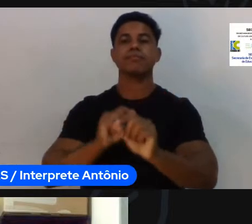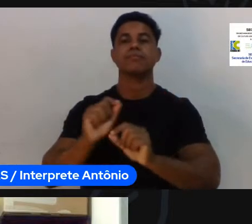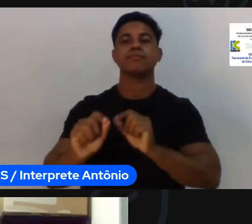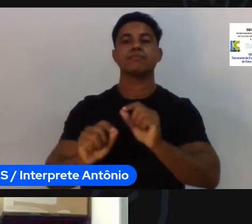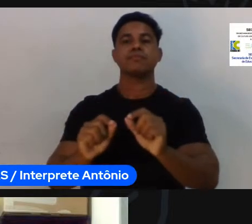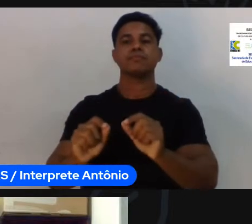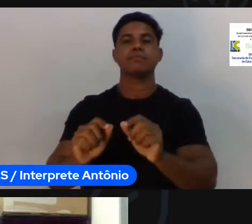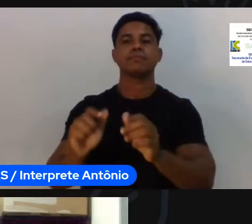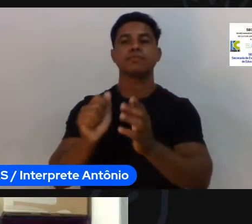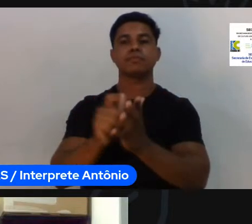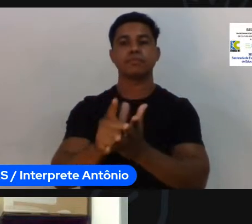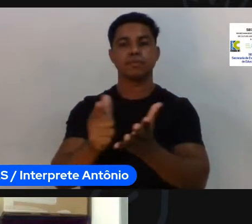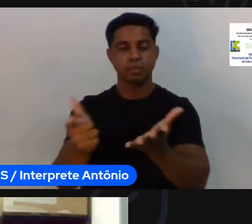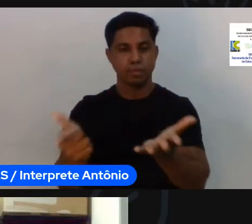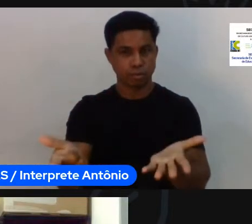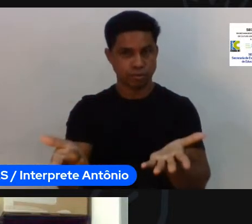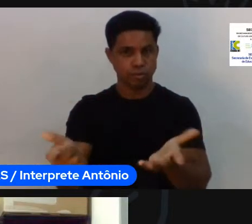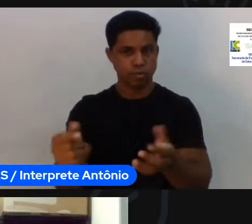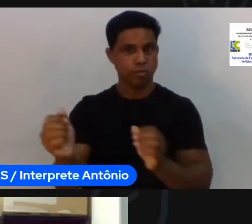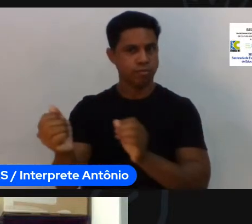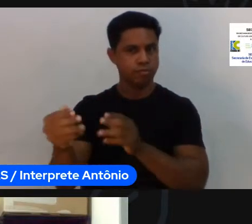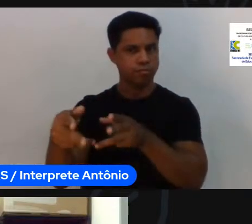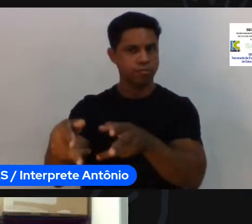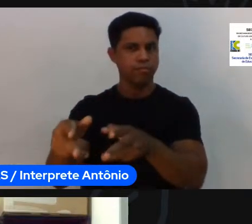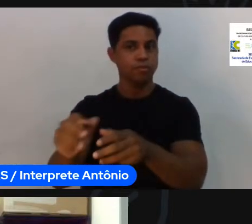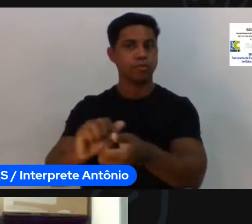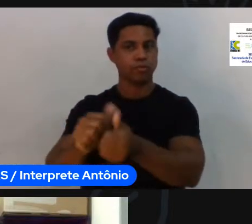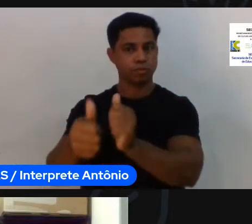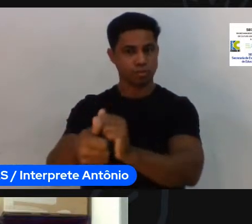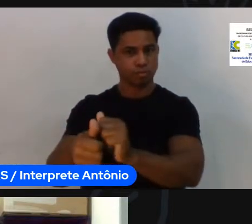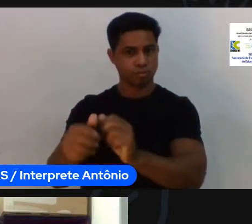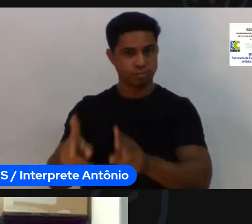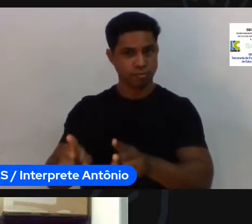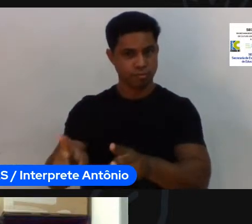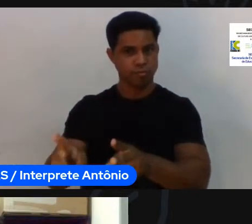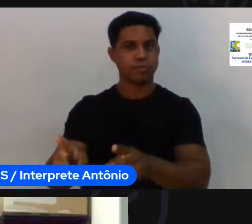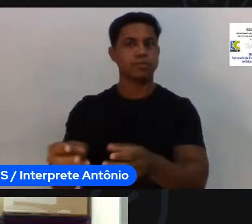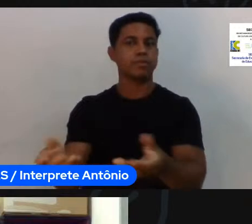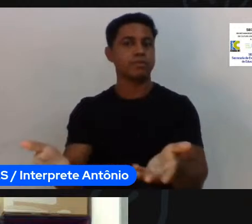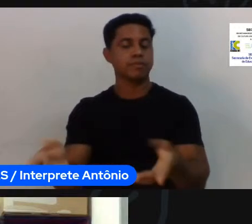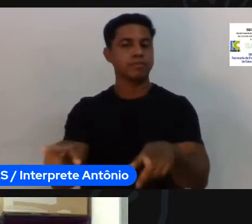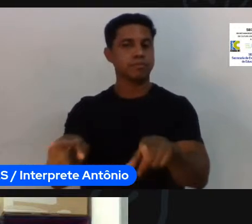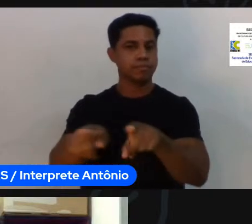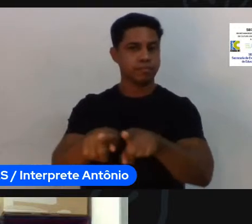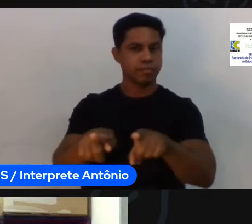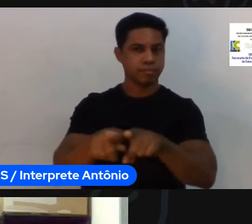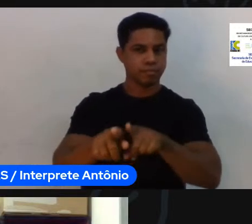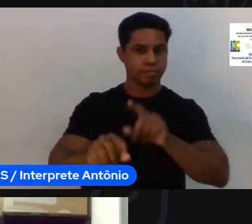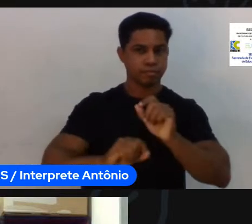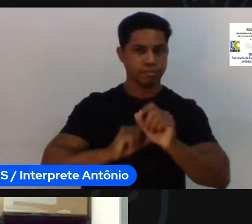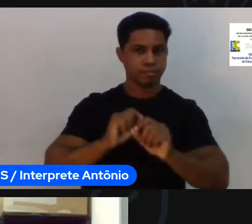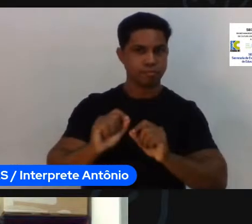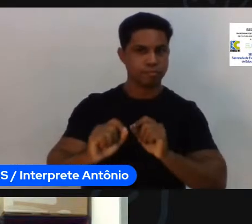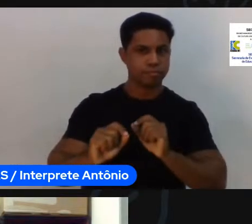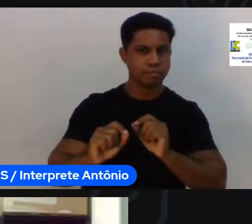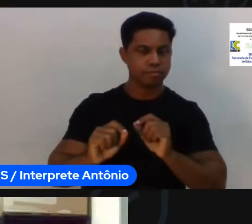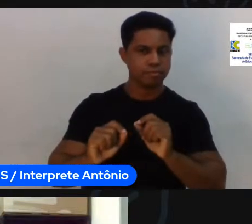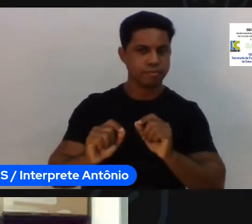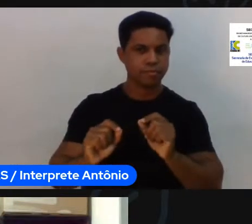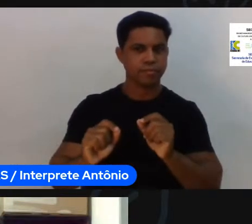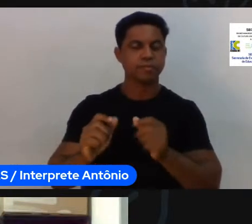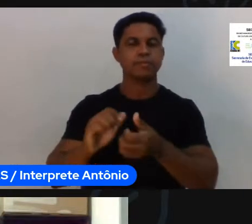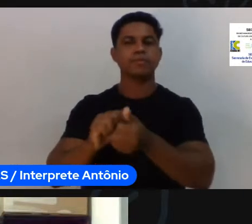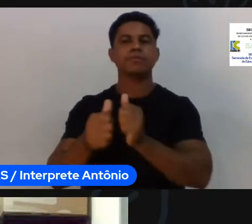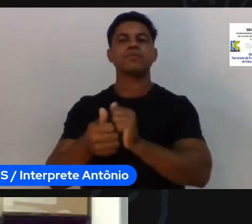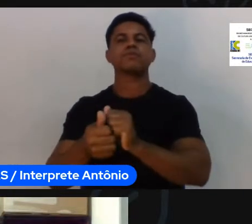jornal, né, o International Sport Coaching Journal, e da Physical Education and Esportes